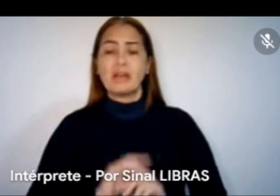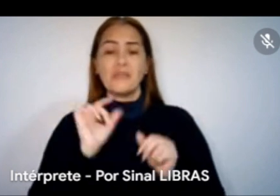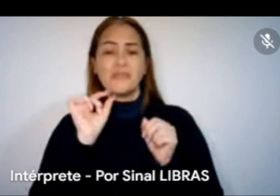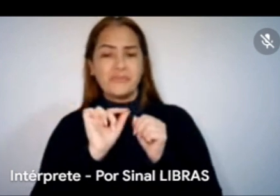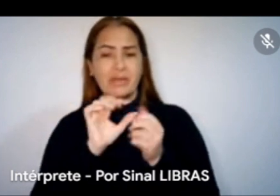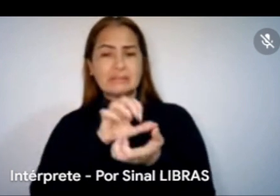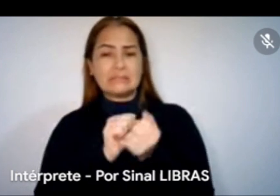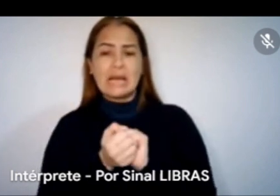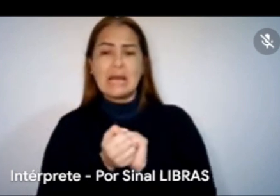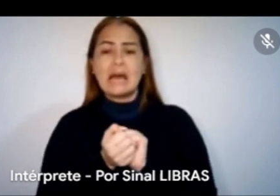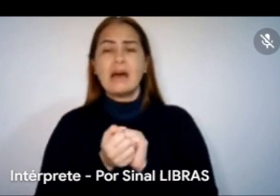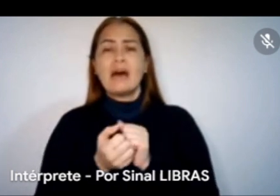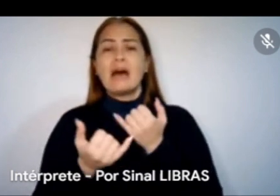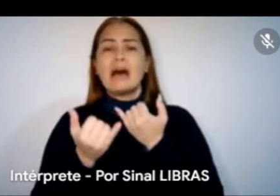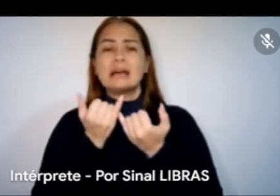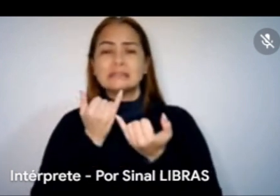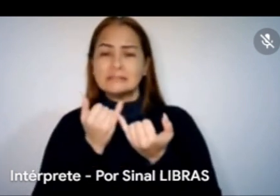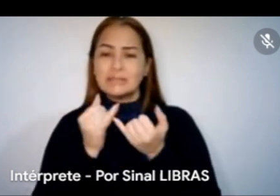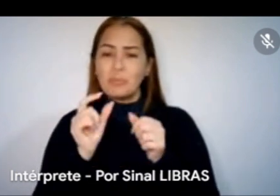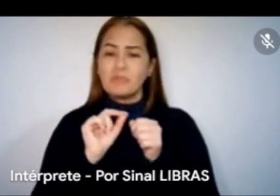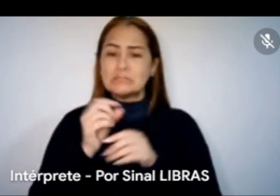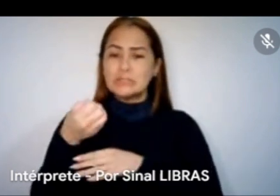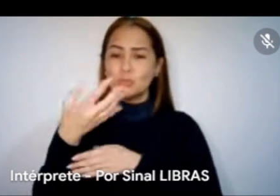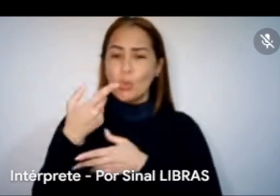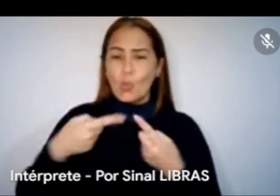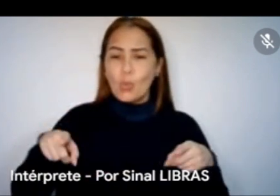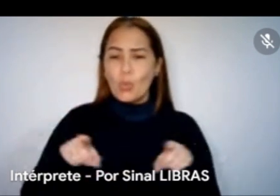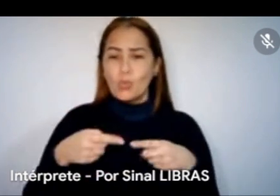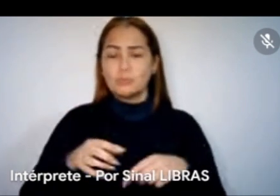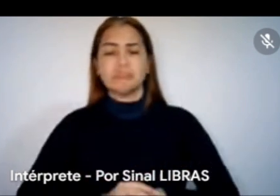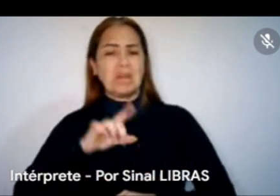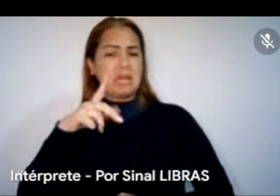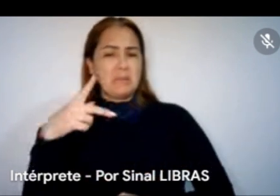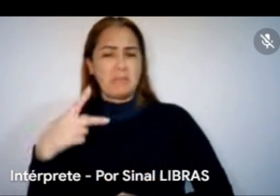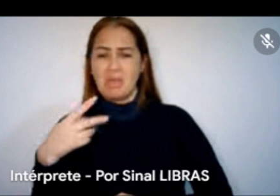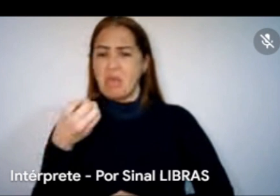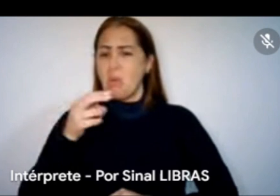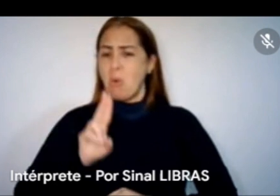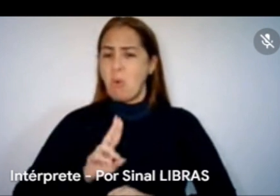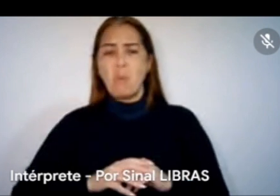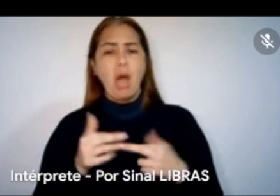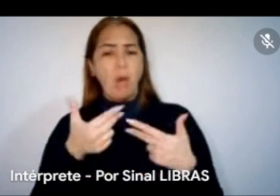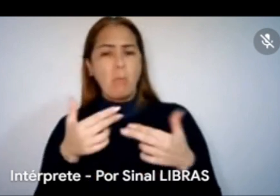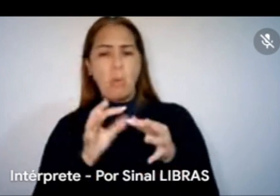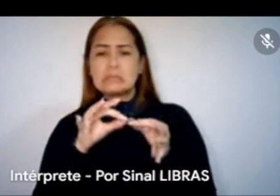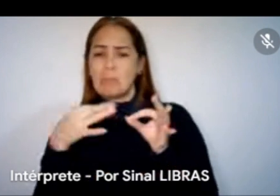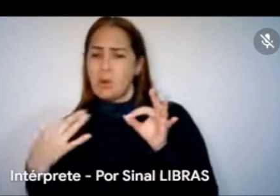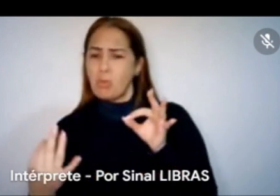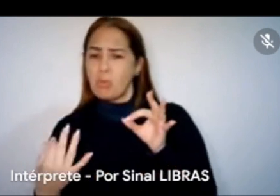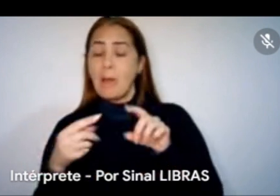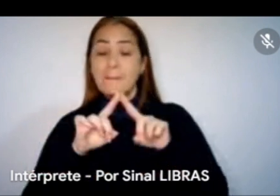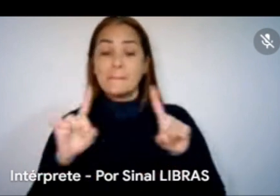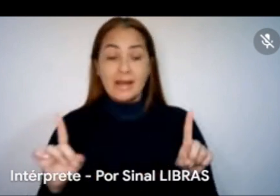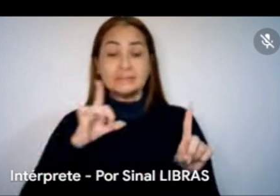de novos álbuns, de novos, sejam EP, sejam álbuns mais estendidos, que ele seja dividido